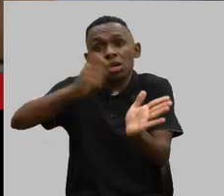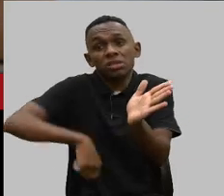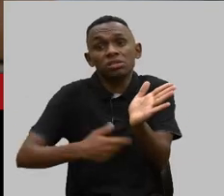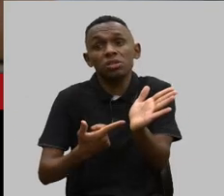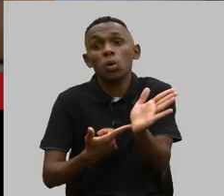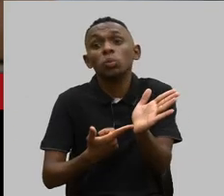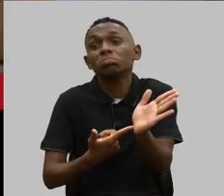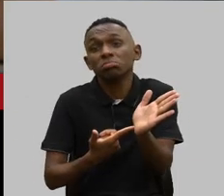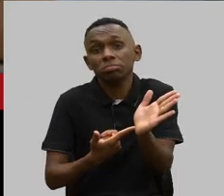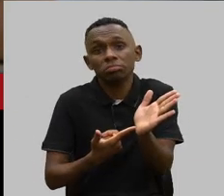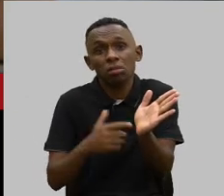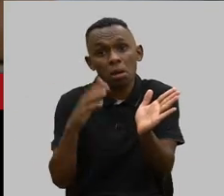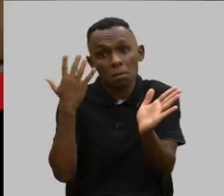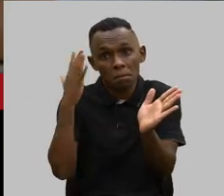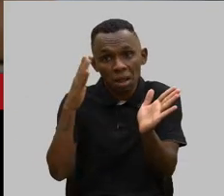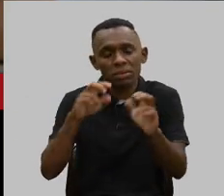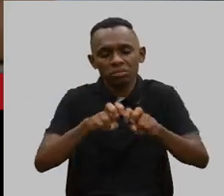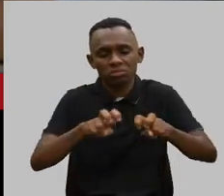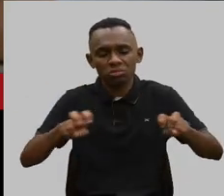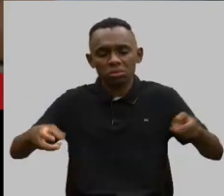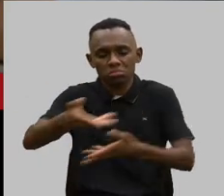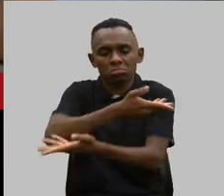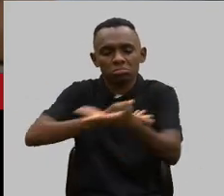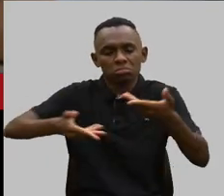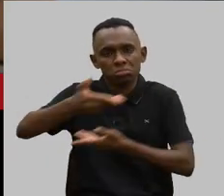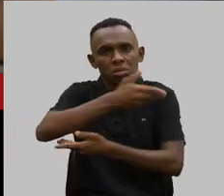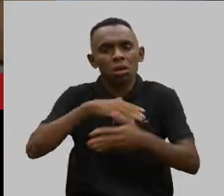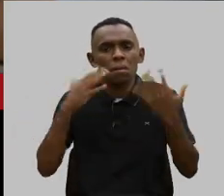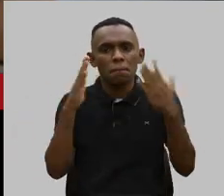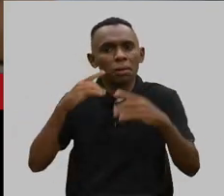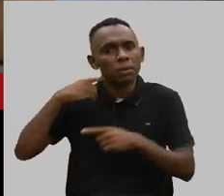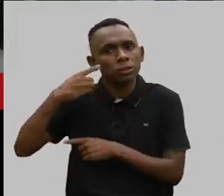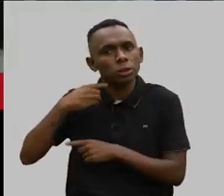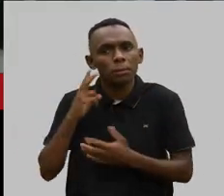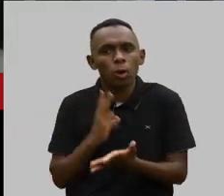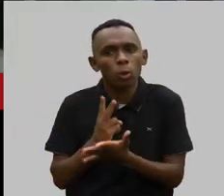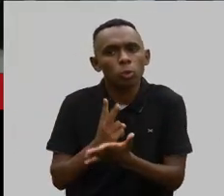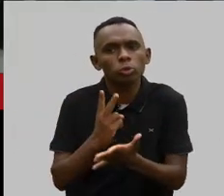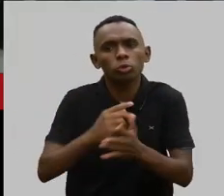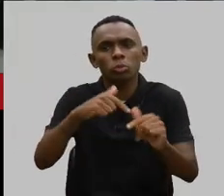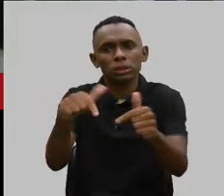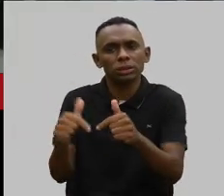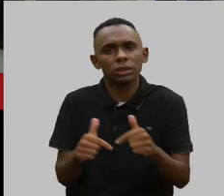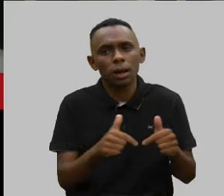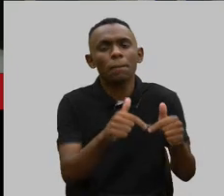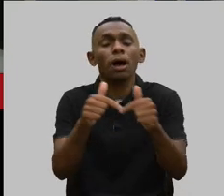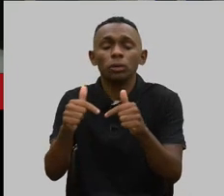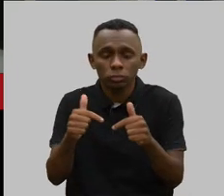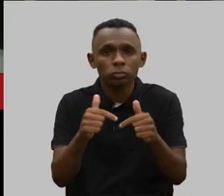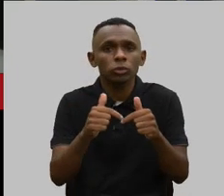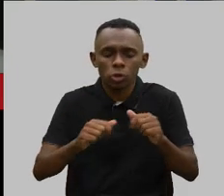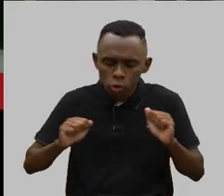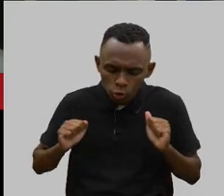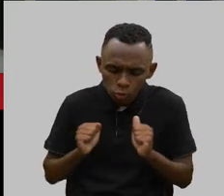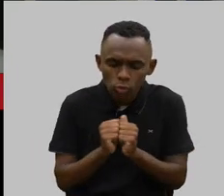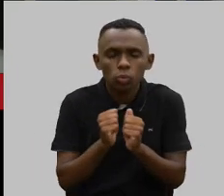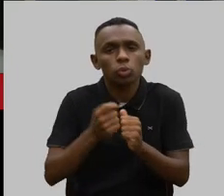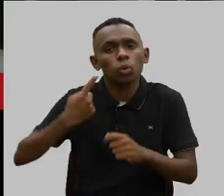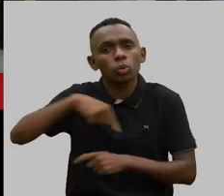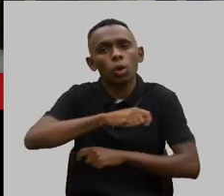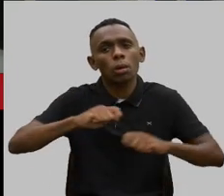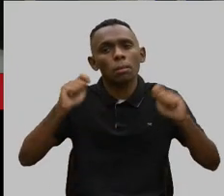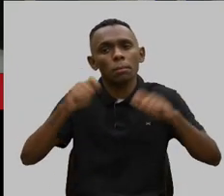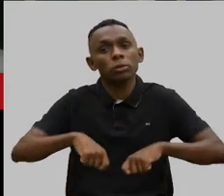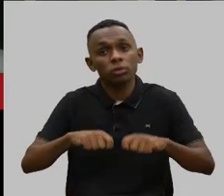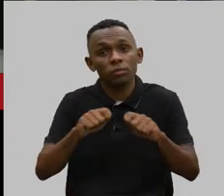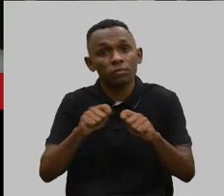Então, parabéns à mesa, parabéns, deputada. Continue fazendo esse trabalho que juntos podemos fazer